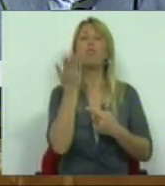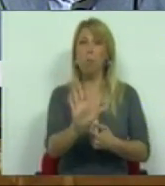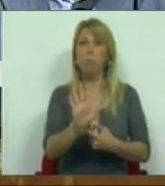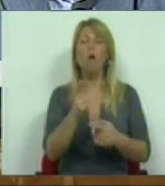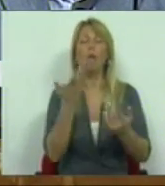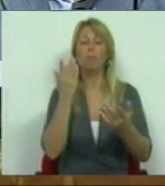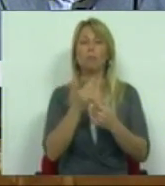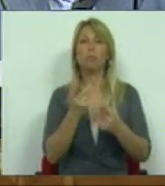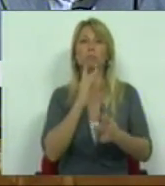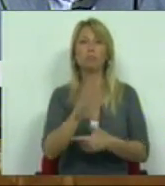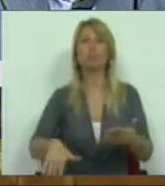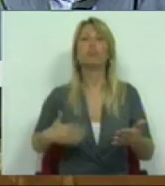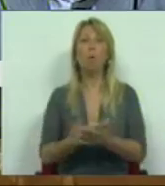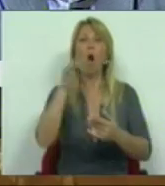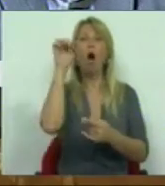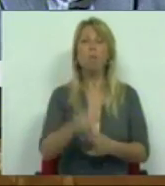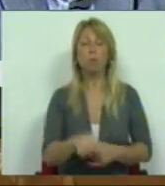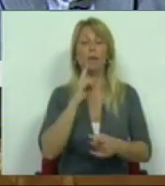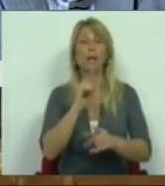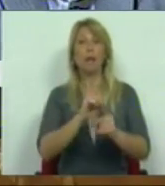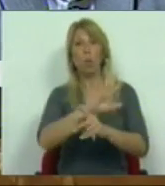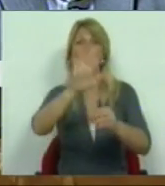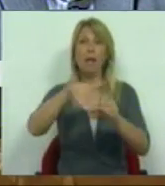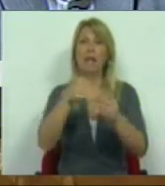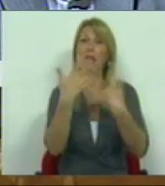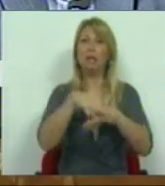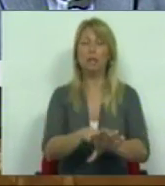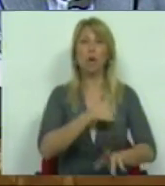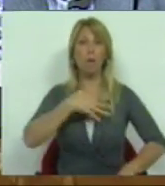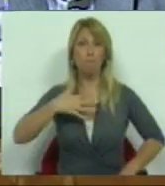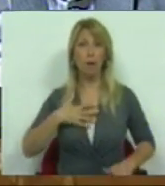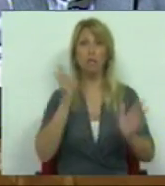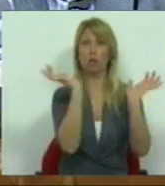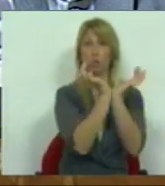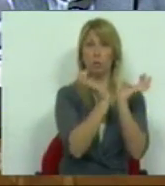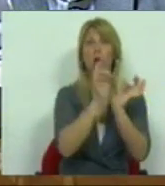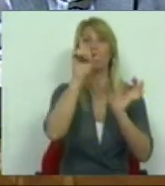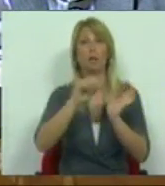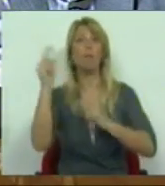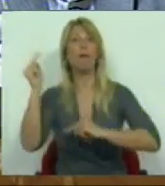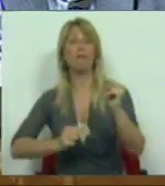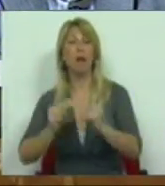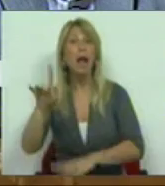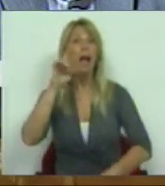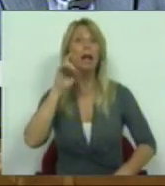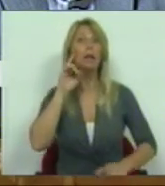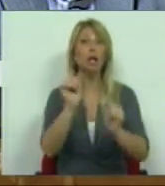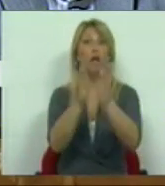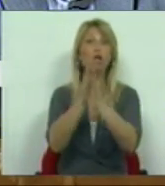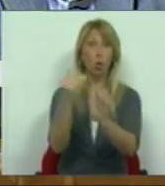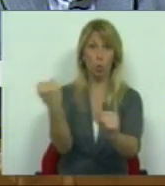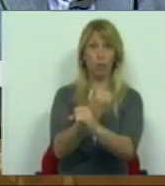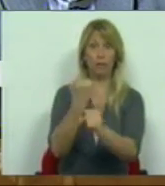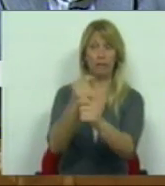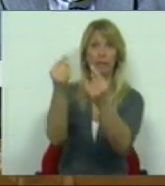na segurança social e nas finanças, garantindo que toda a antiguidade prestada em falso